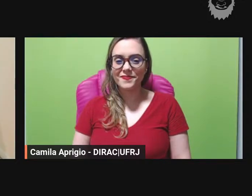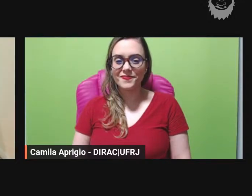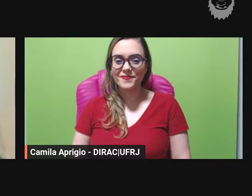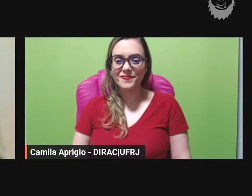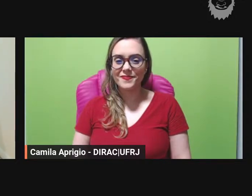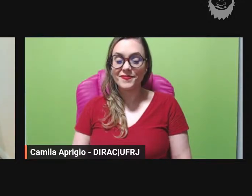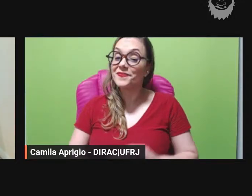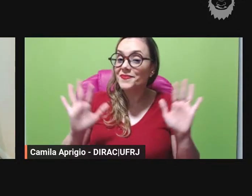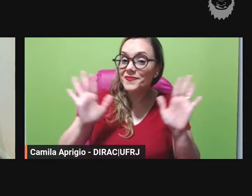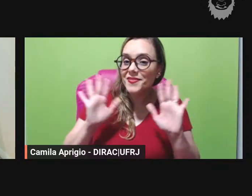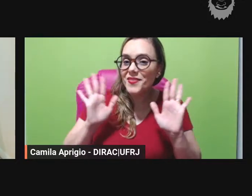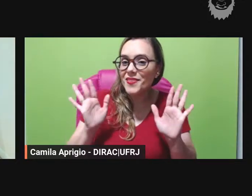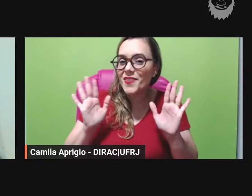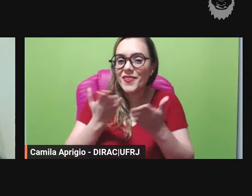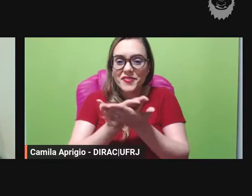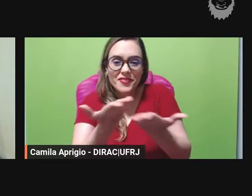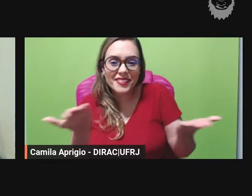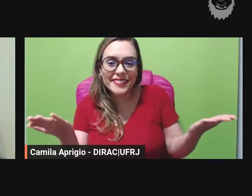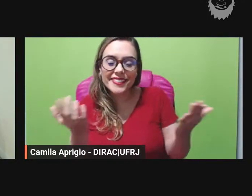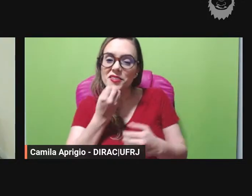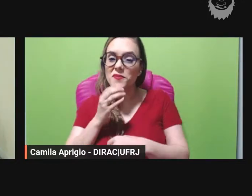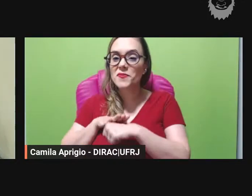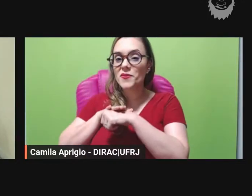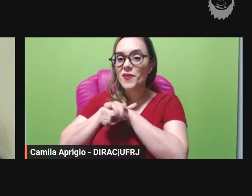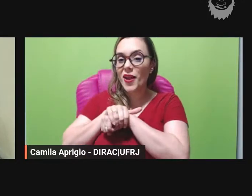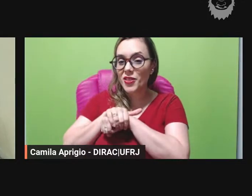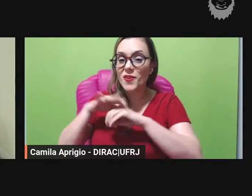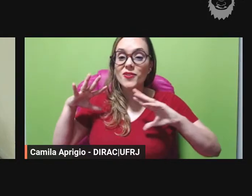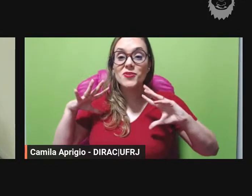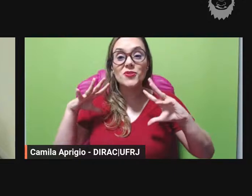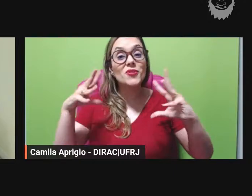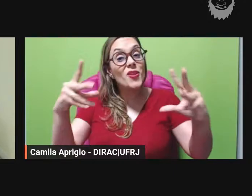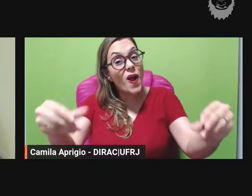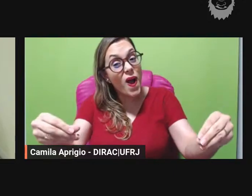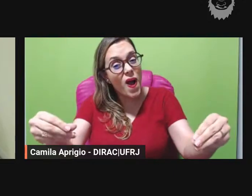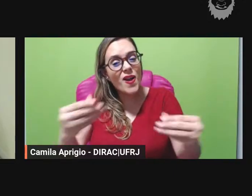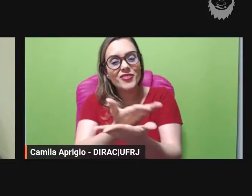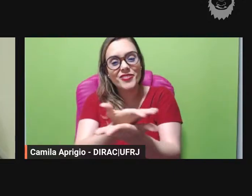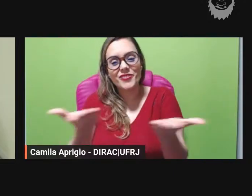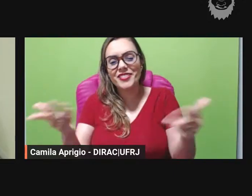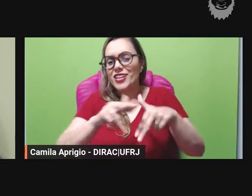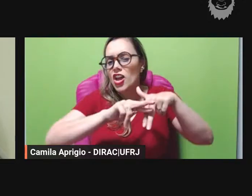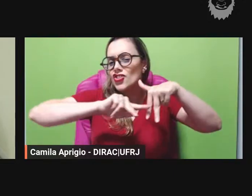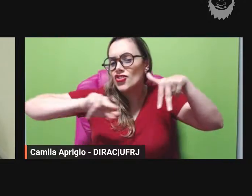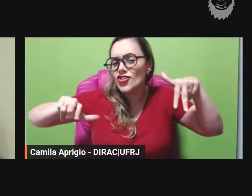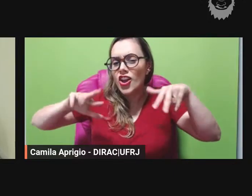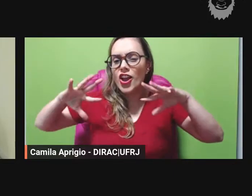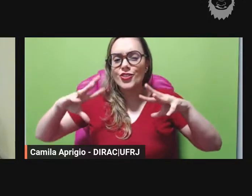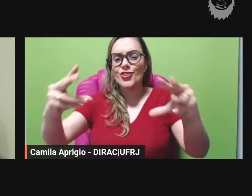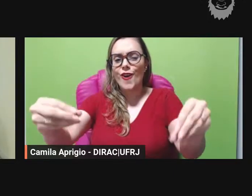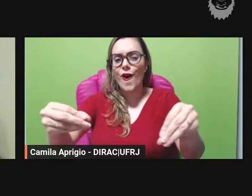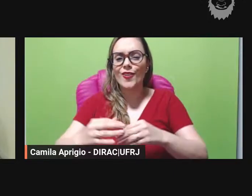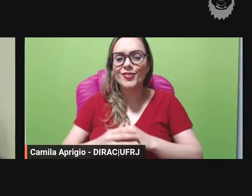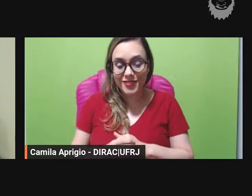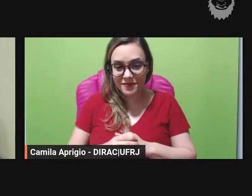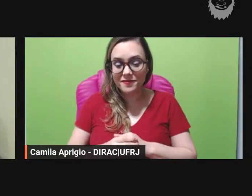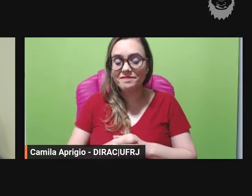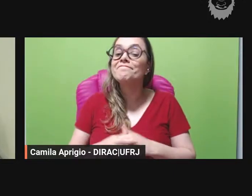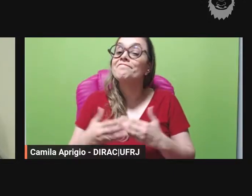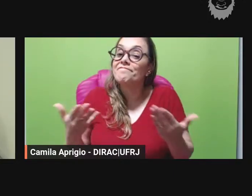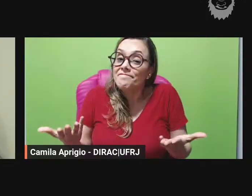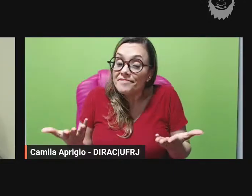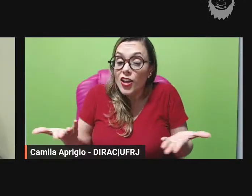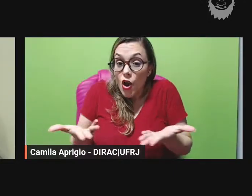Olá boa noite a todas todos e todes gostaria de cumprimentar e agradecer a